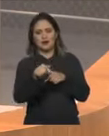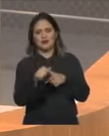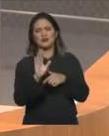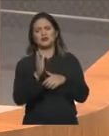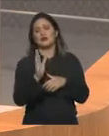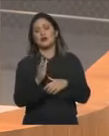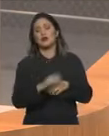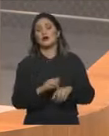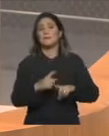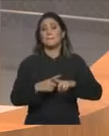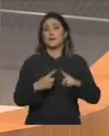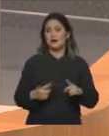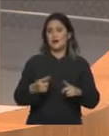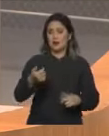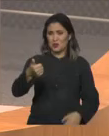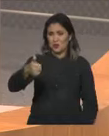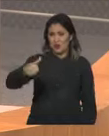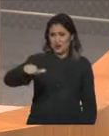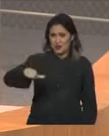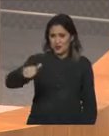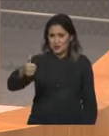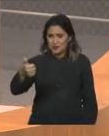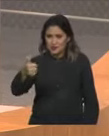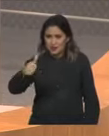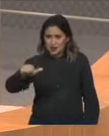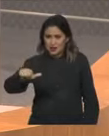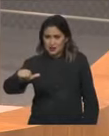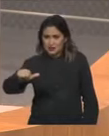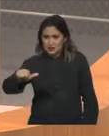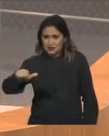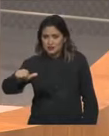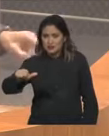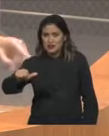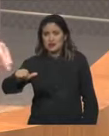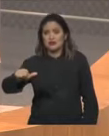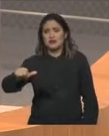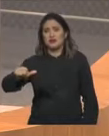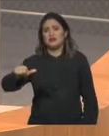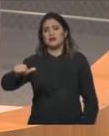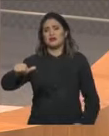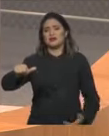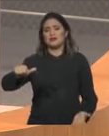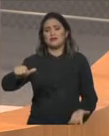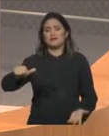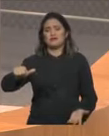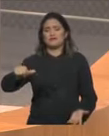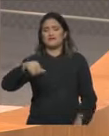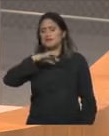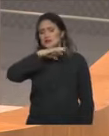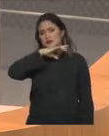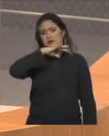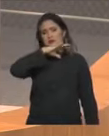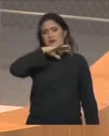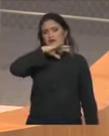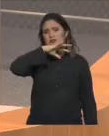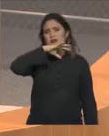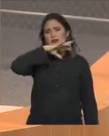queda na qualidade. E há uma forma de resolver esse problema, além das fiscalizações contundentes.